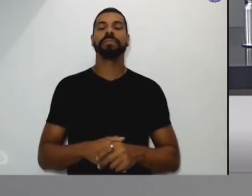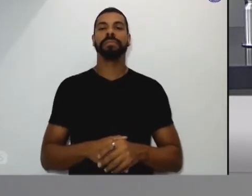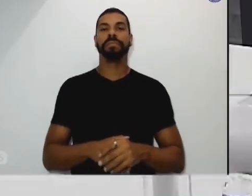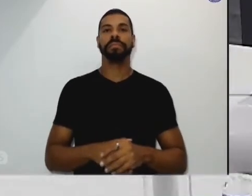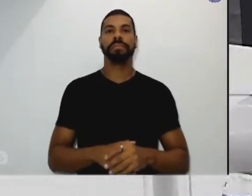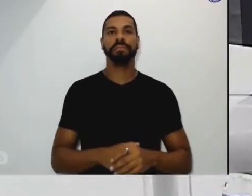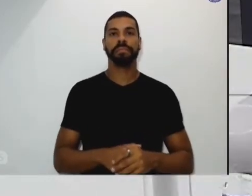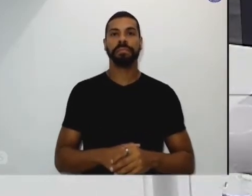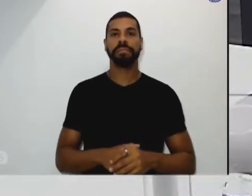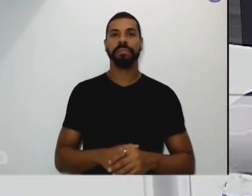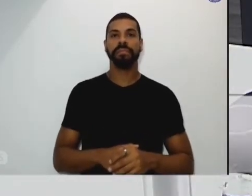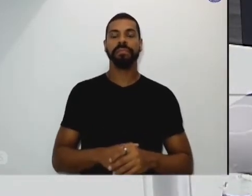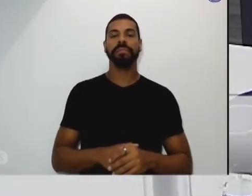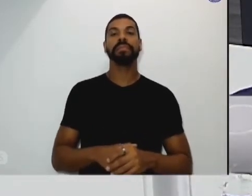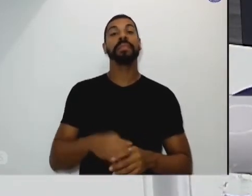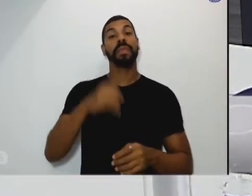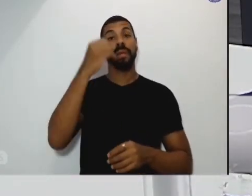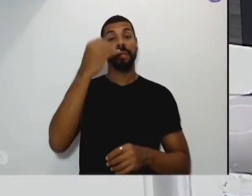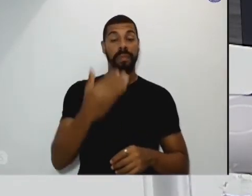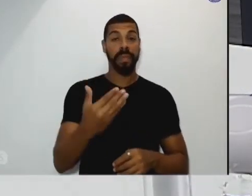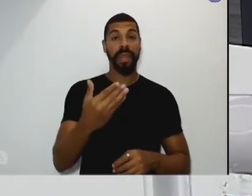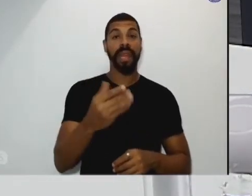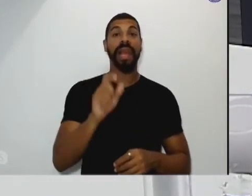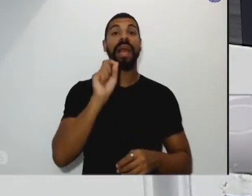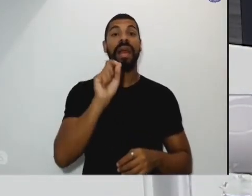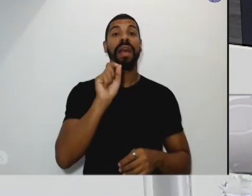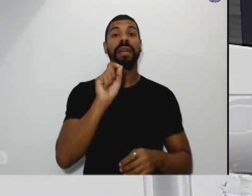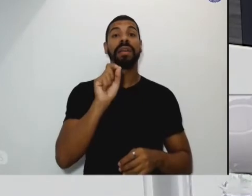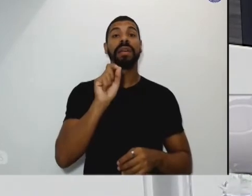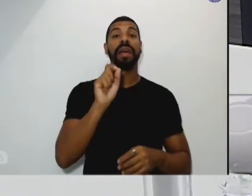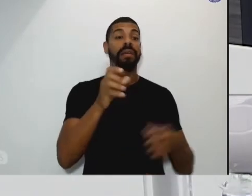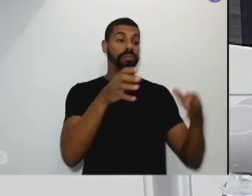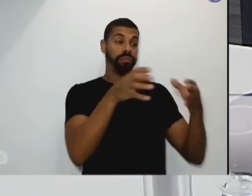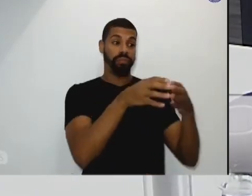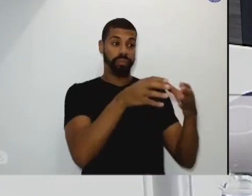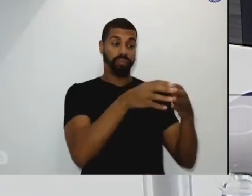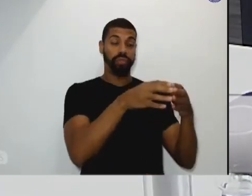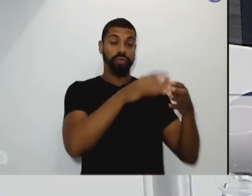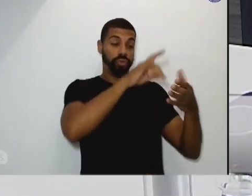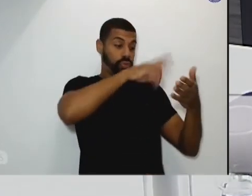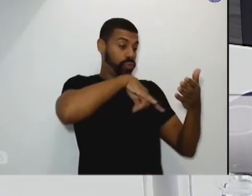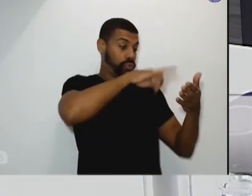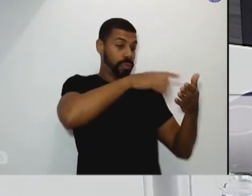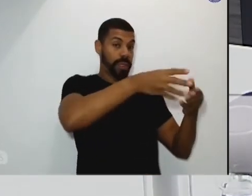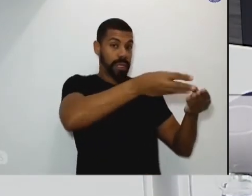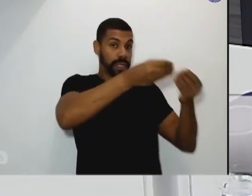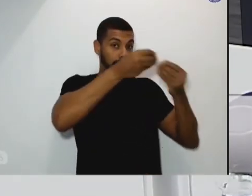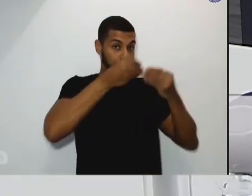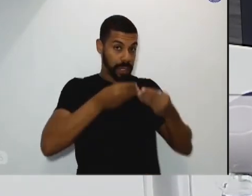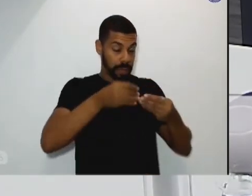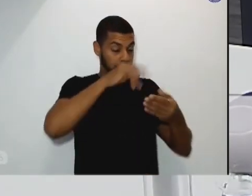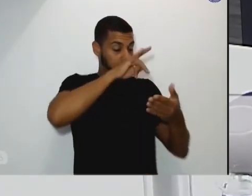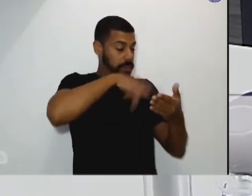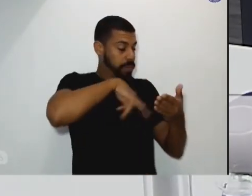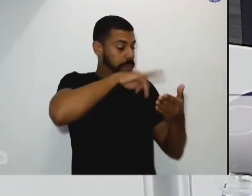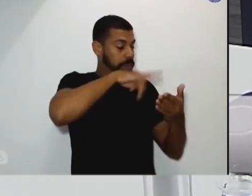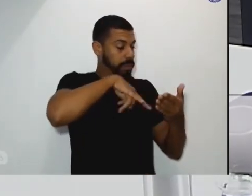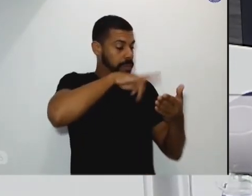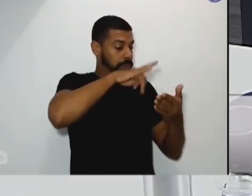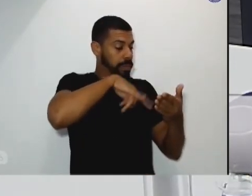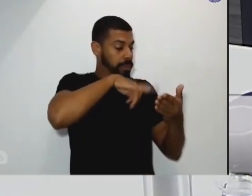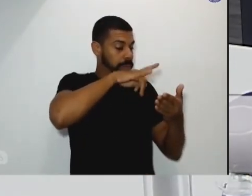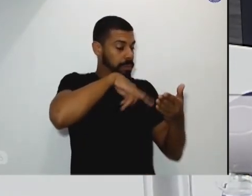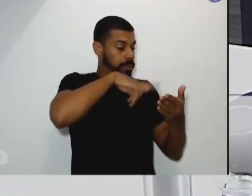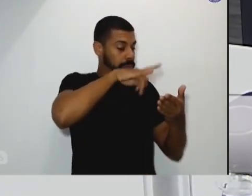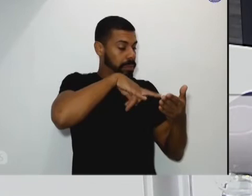a patrulha ela quando a gente como eu falei quando a recebe a medida protetiva do fórum a gente entra